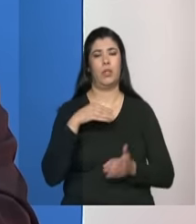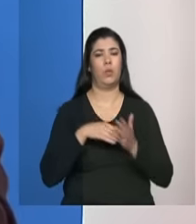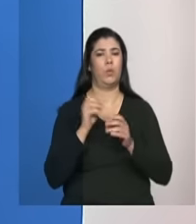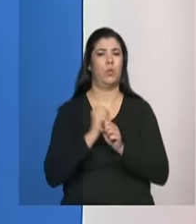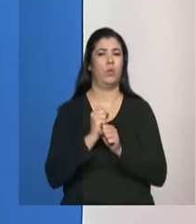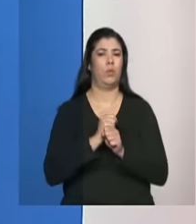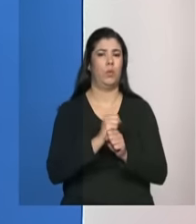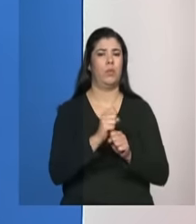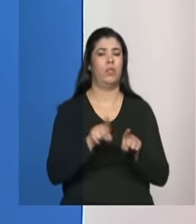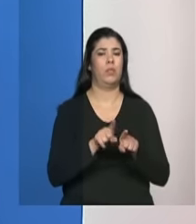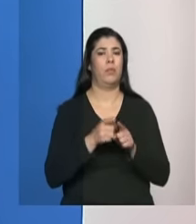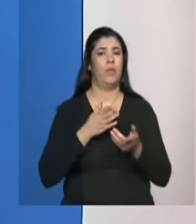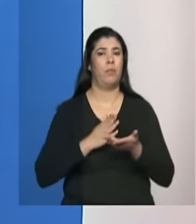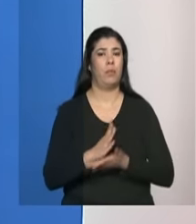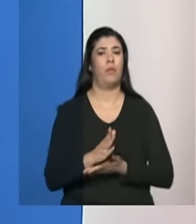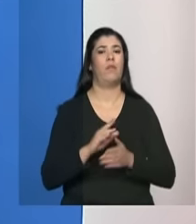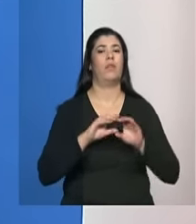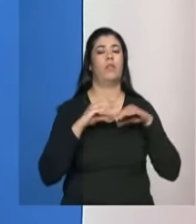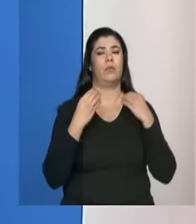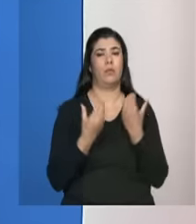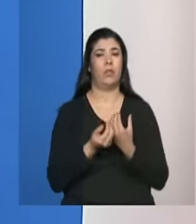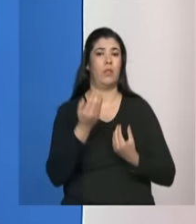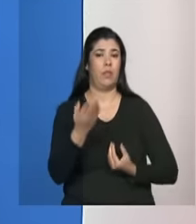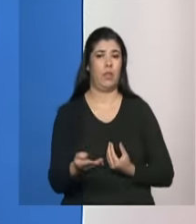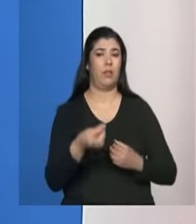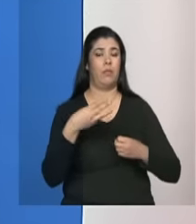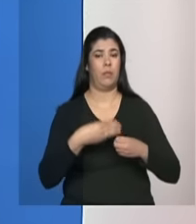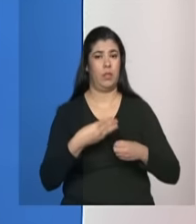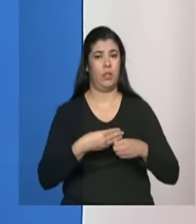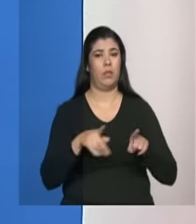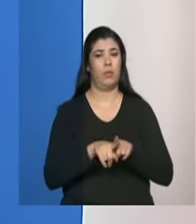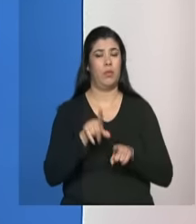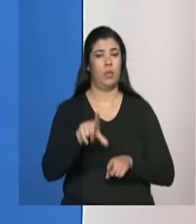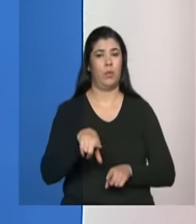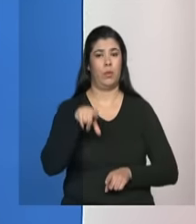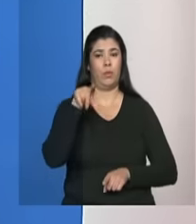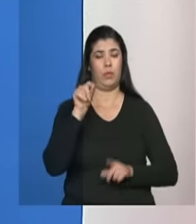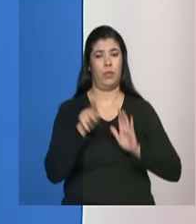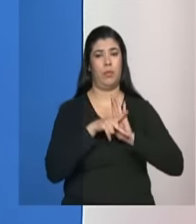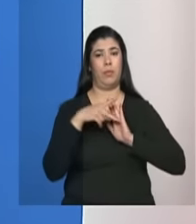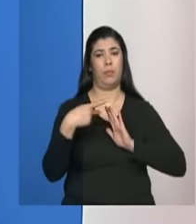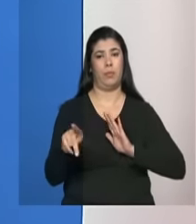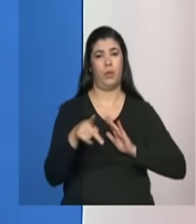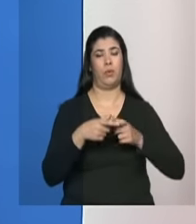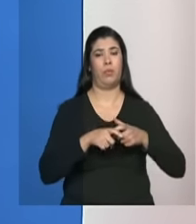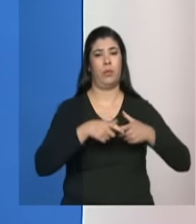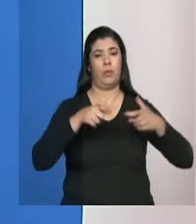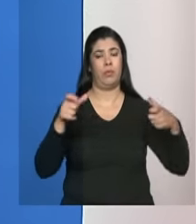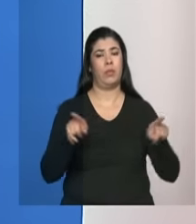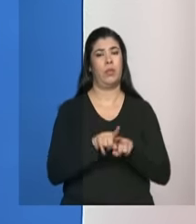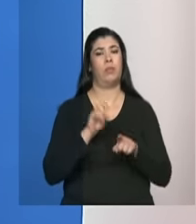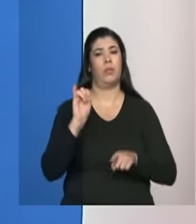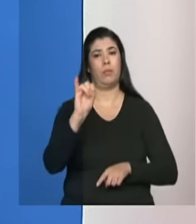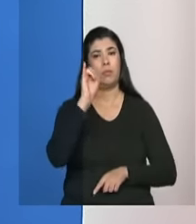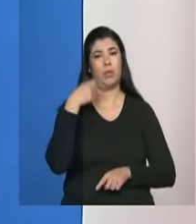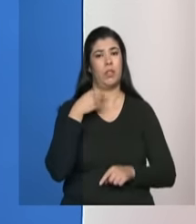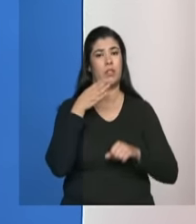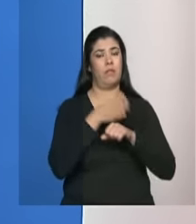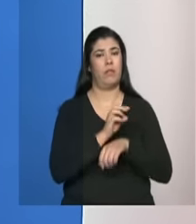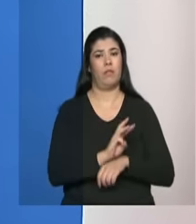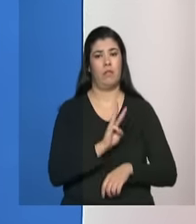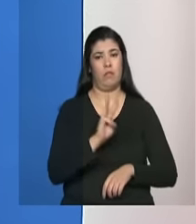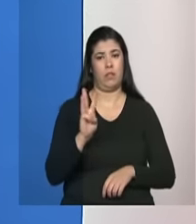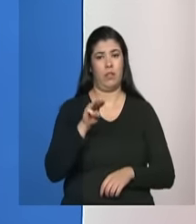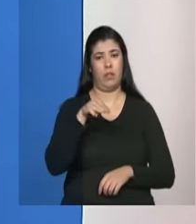e aprovados no conselho então o seu município pode ter sido elegível em algumas dessas expansões é importante que vocês acessem o site do